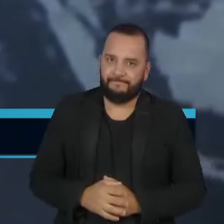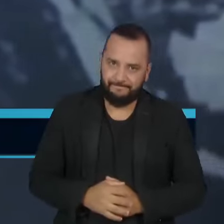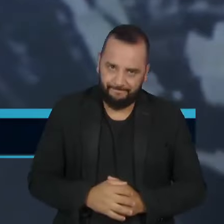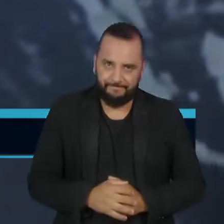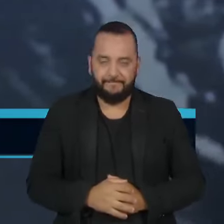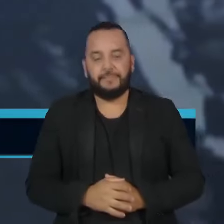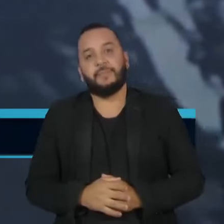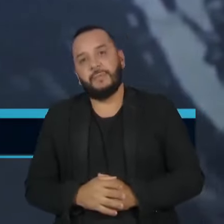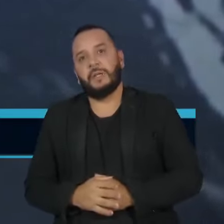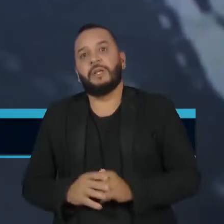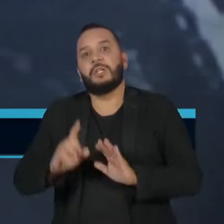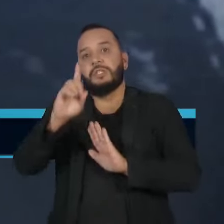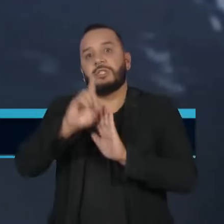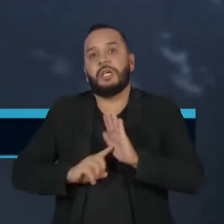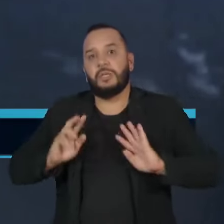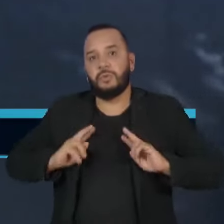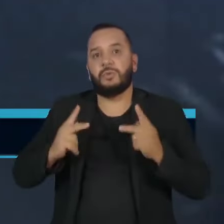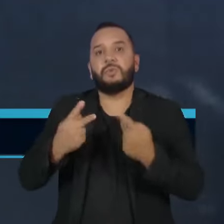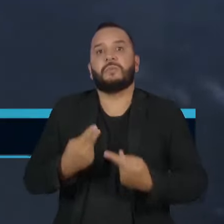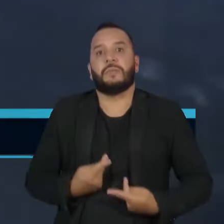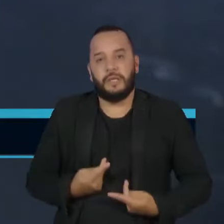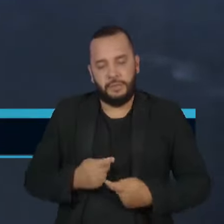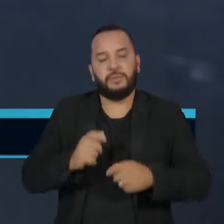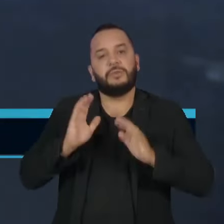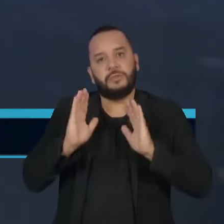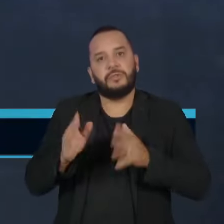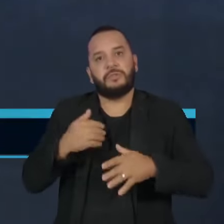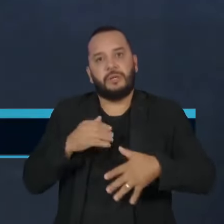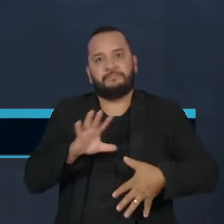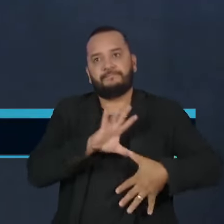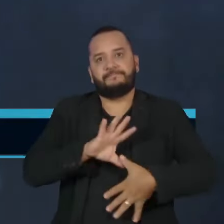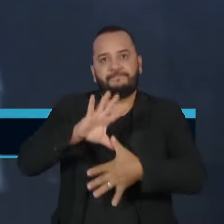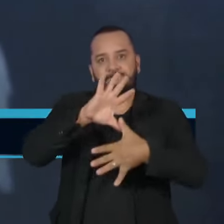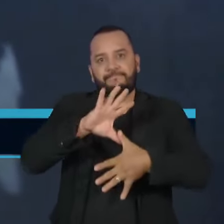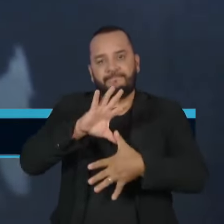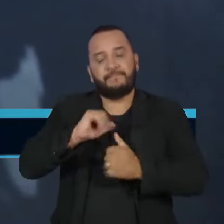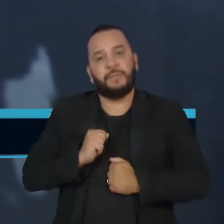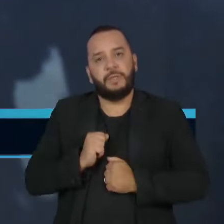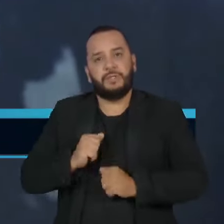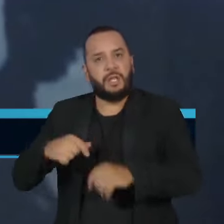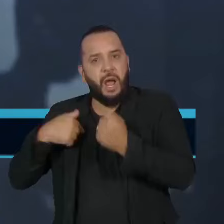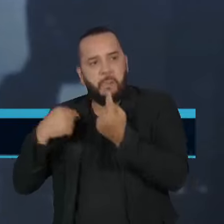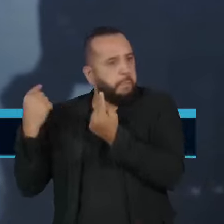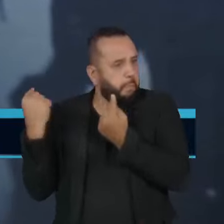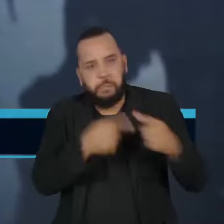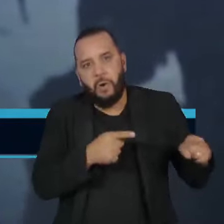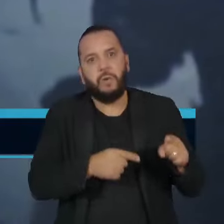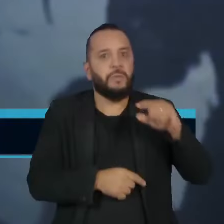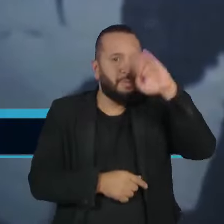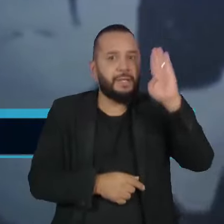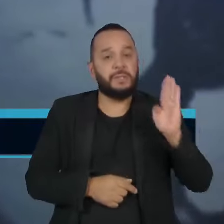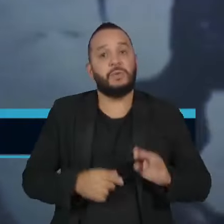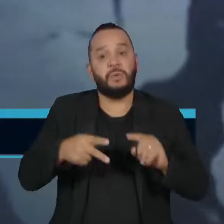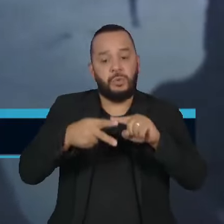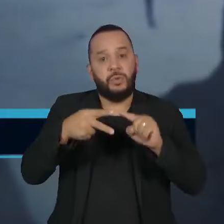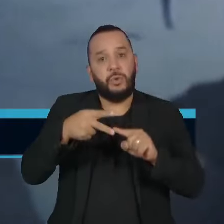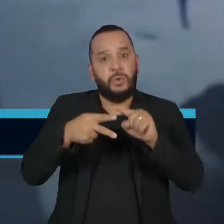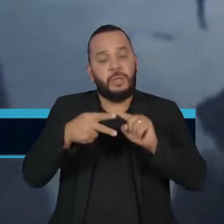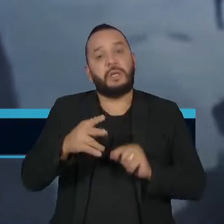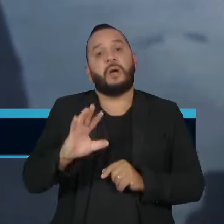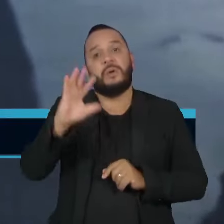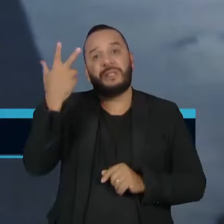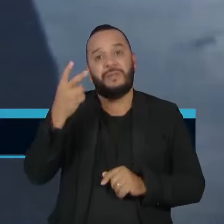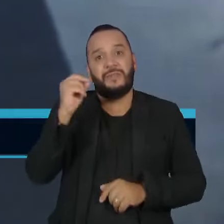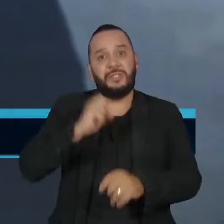A Câmara Americana de Direitos Humanos condenou o Brasil por violações em dois casos ocorridos há mais de 20 anos. Uma ação da